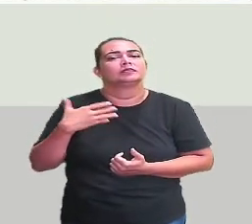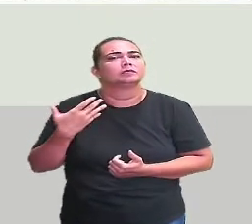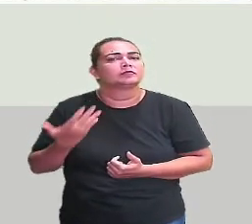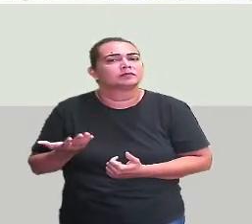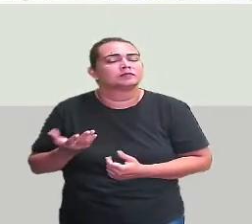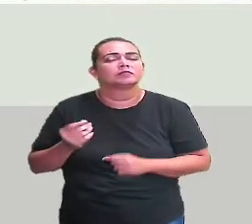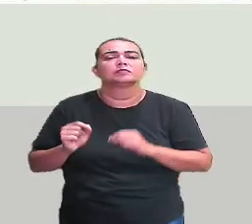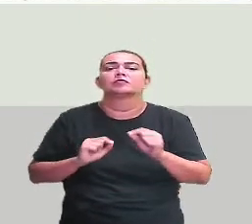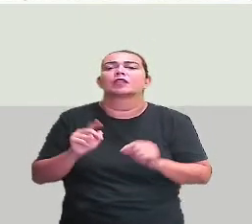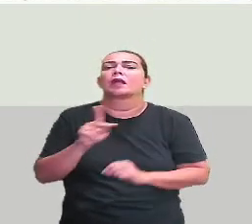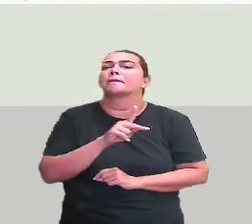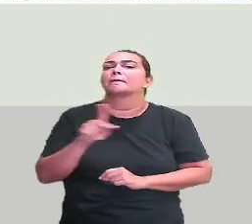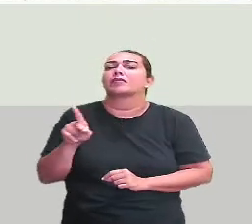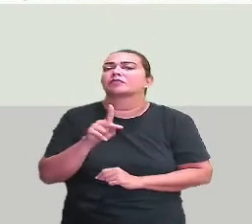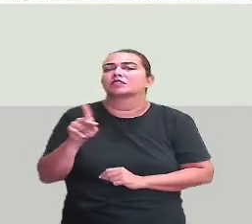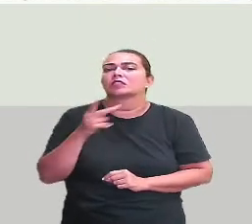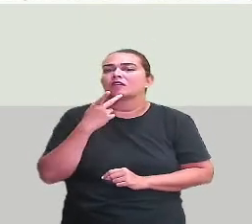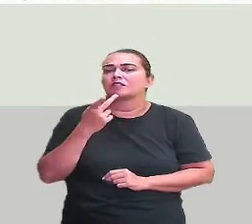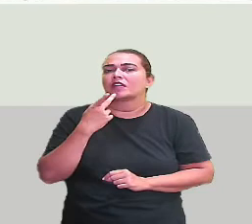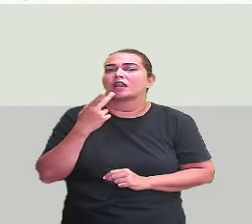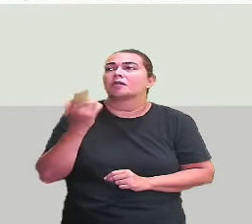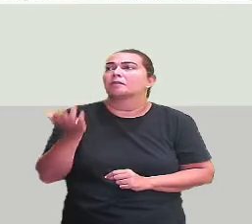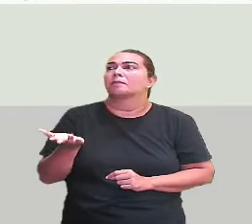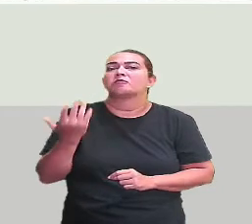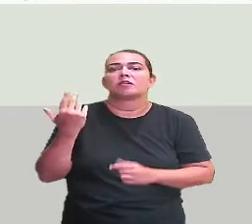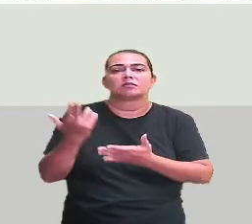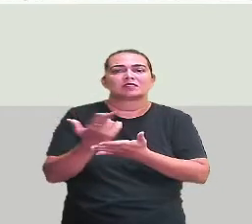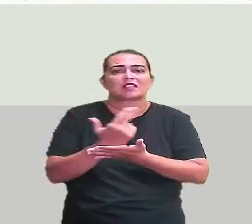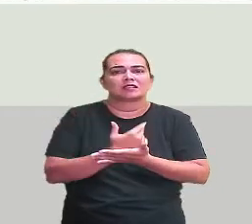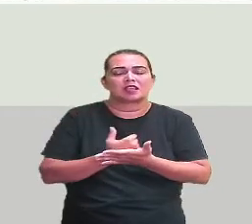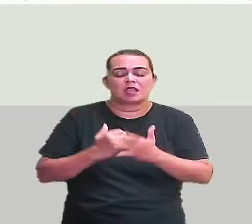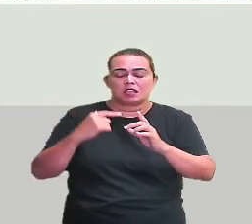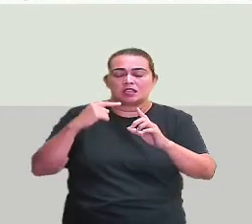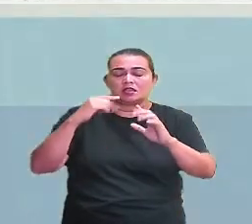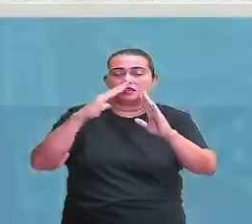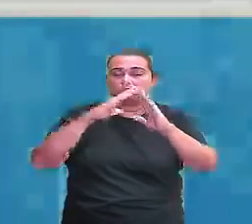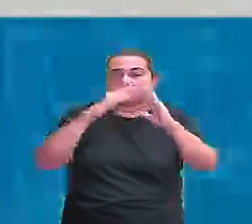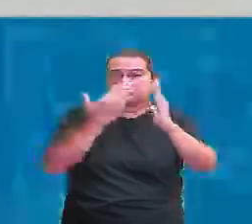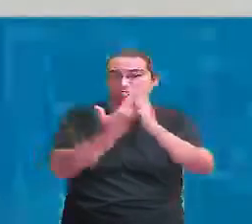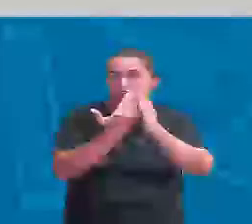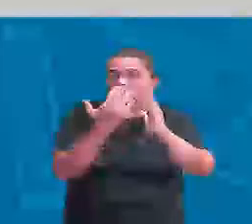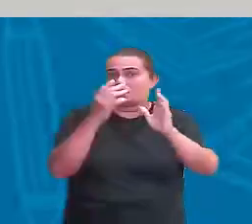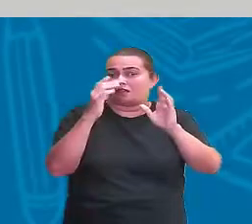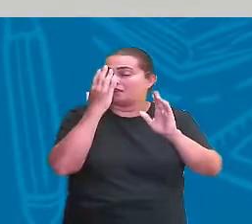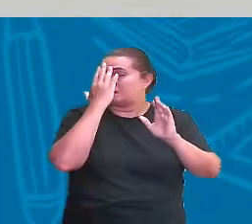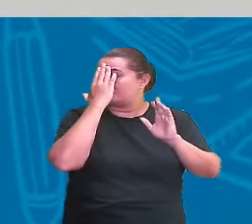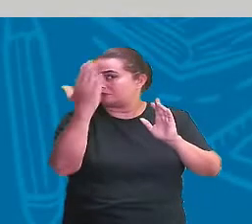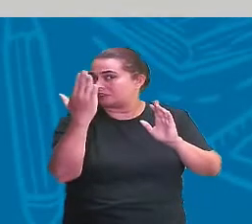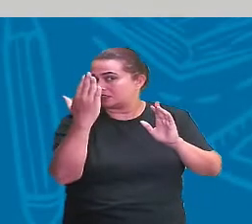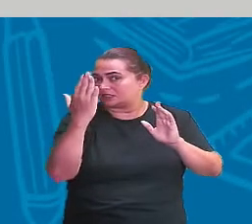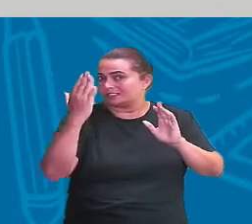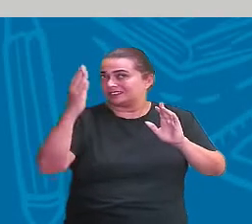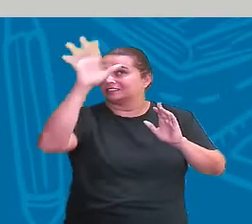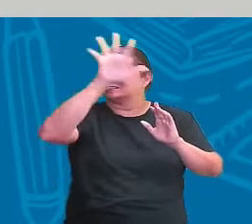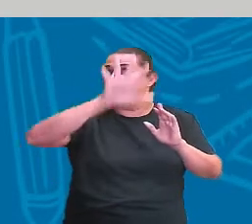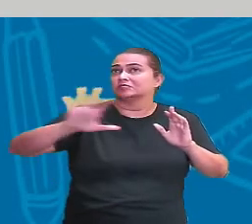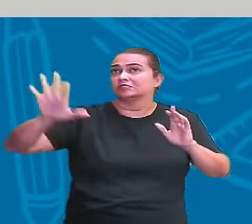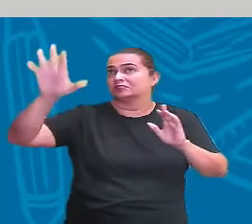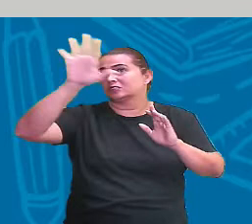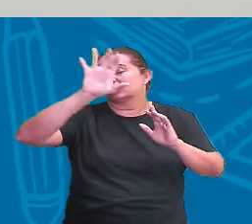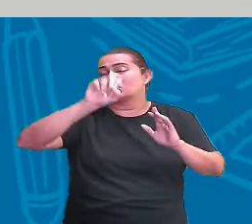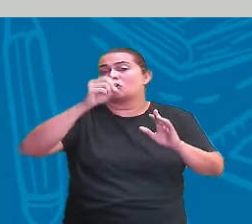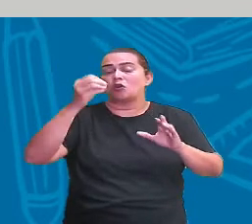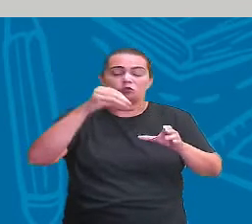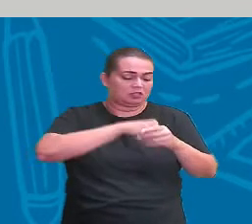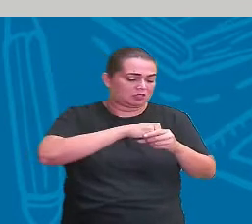quando a professora diz assim, ó, vamos desenhar a frente da escola? Vamos desenhar a escola no seu contexto